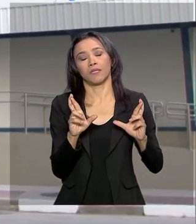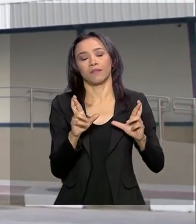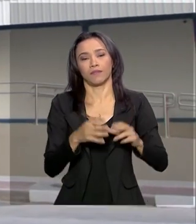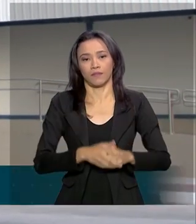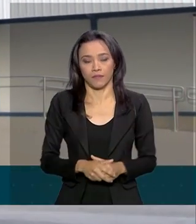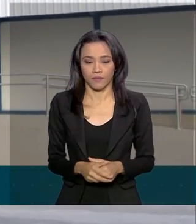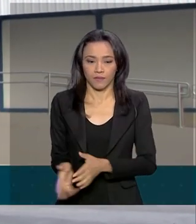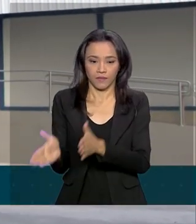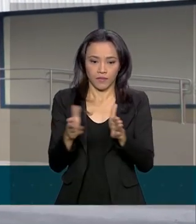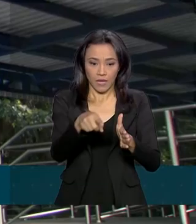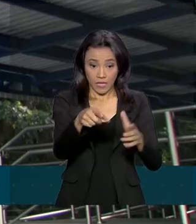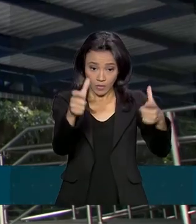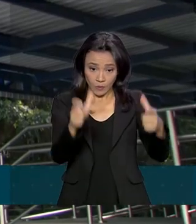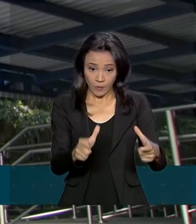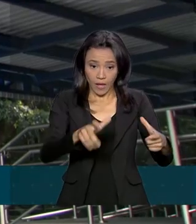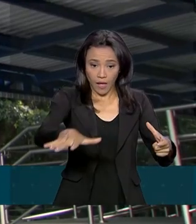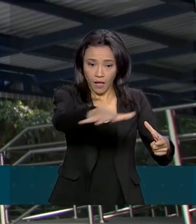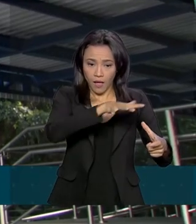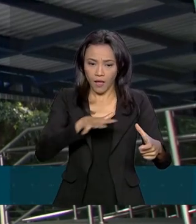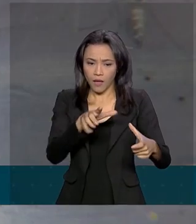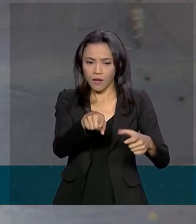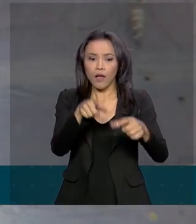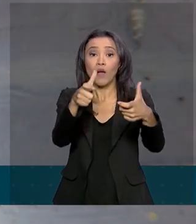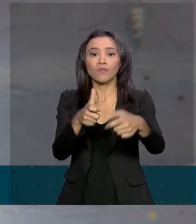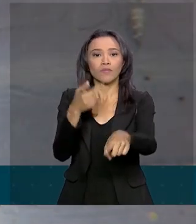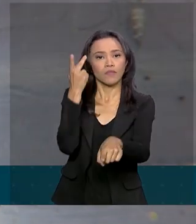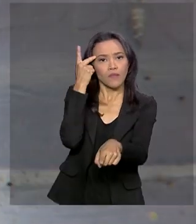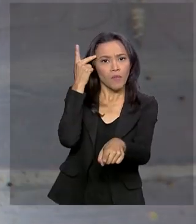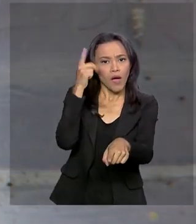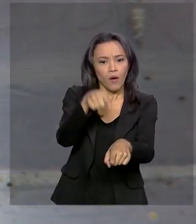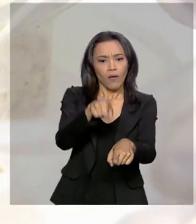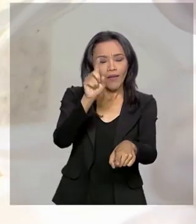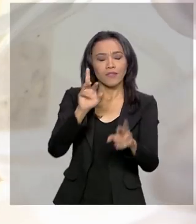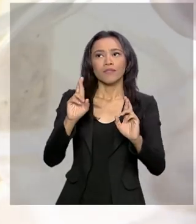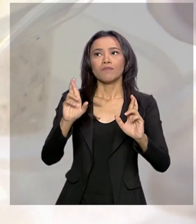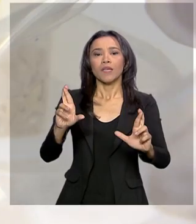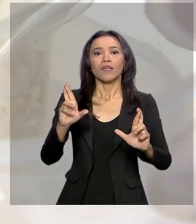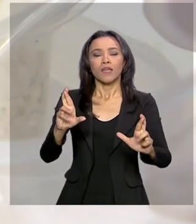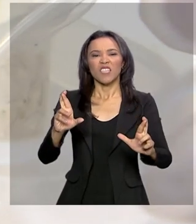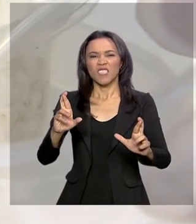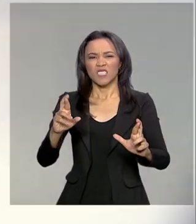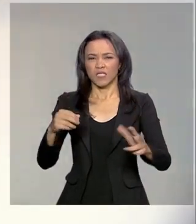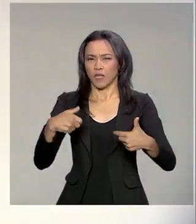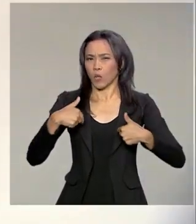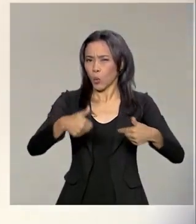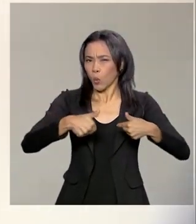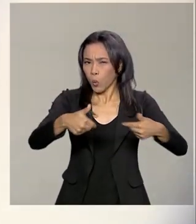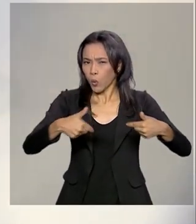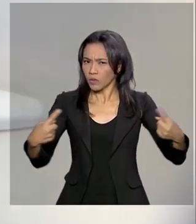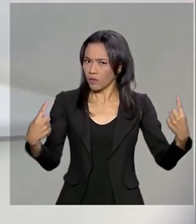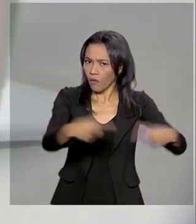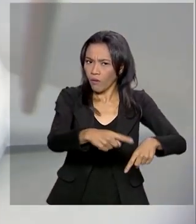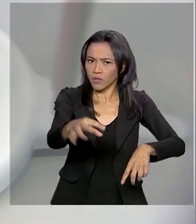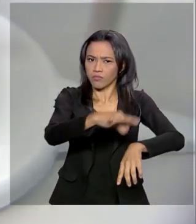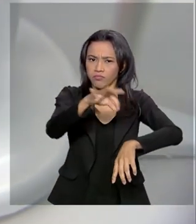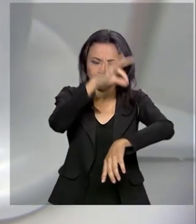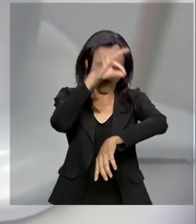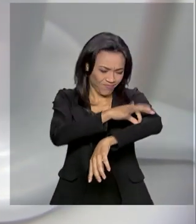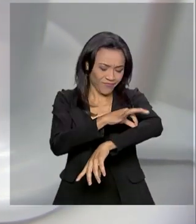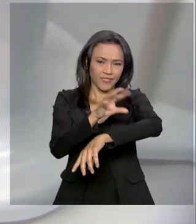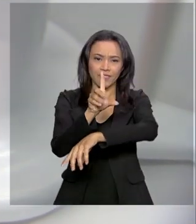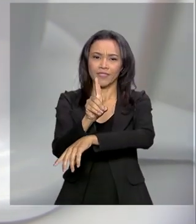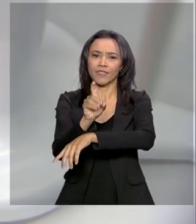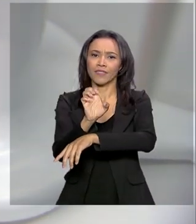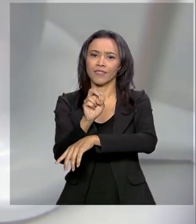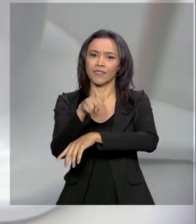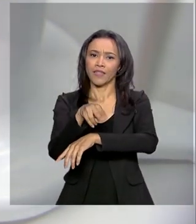desse prédio no Instituto Butantan, em São Paulo, que vem a maior esperança na luta contra a dengue. Aqui está sendo desenvolvida a vacina